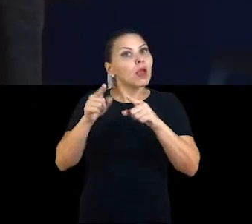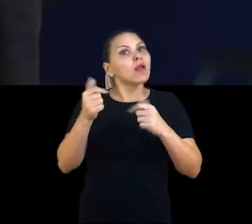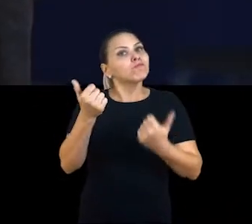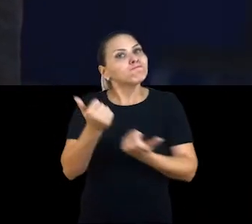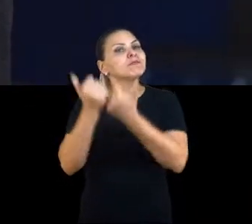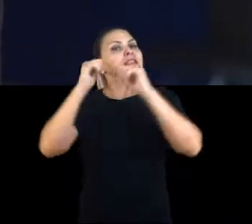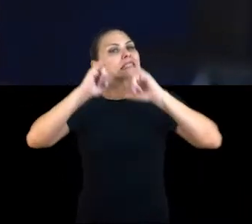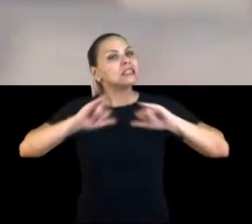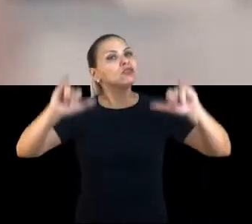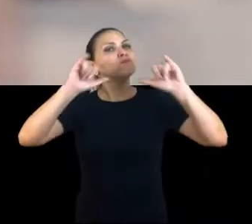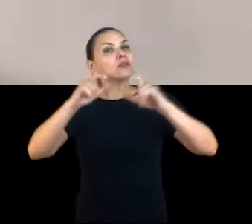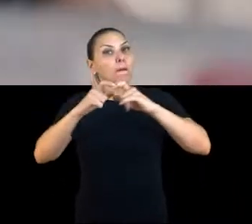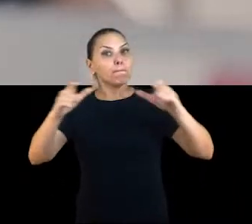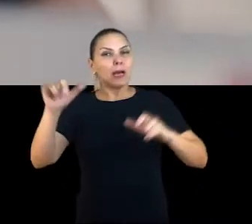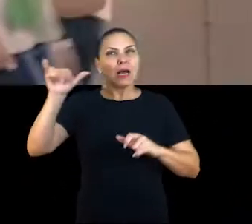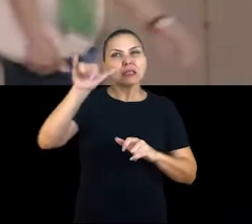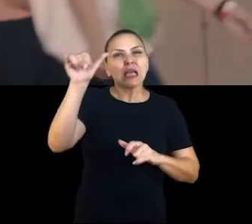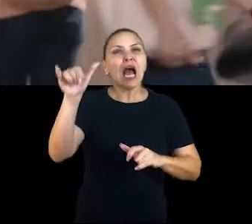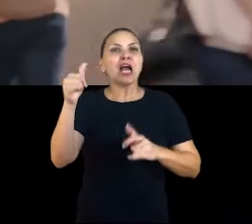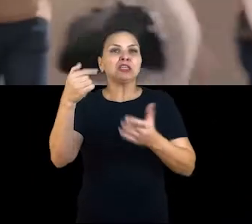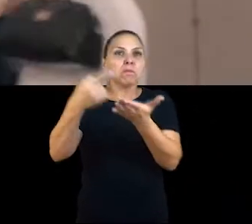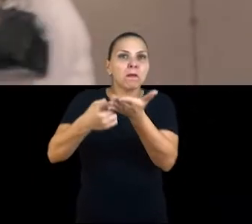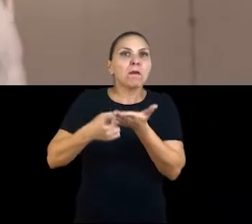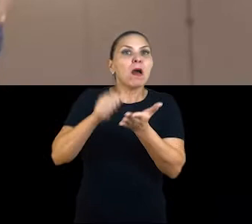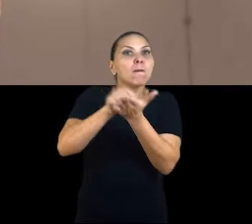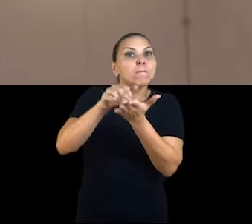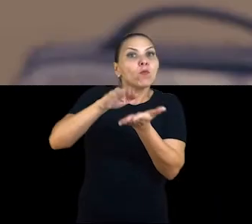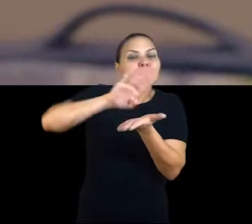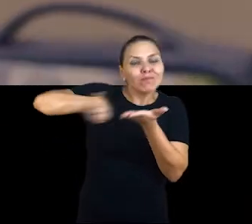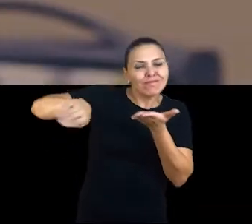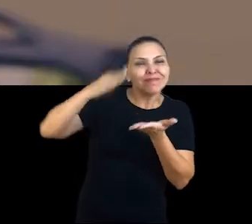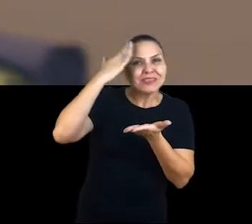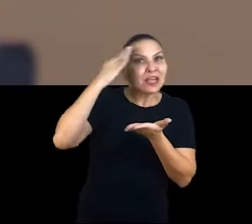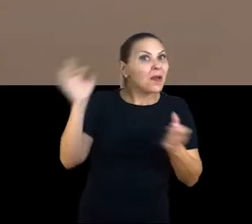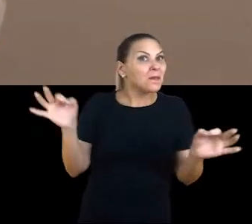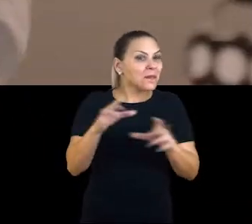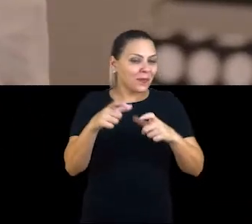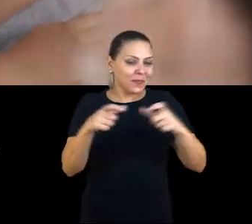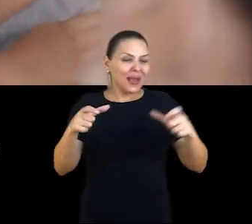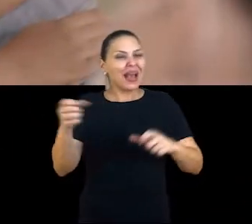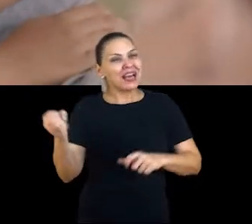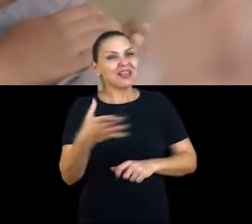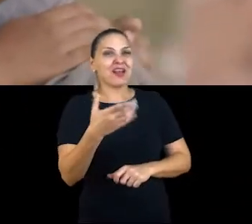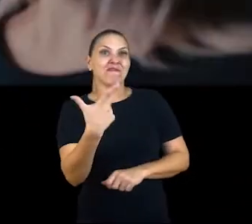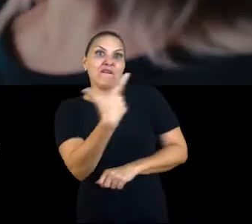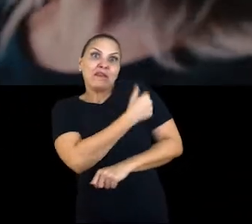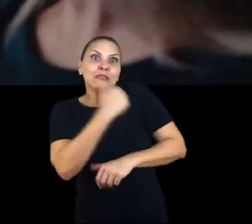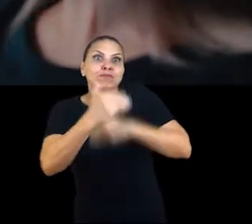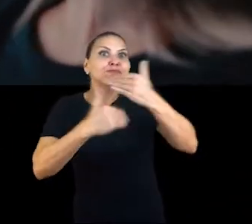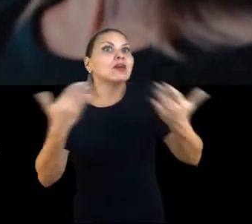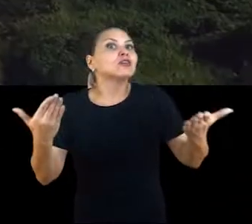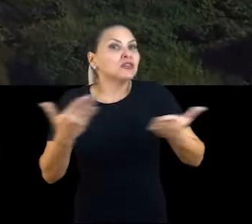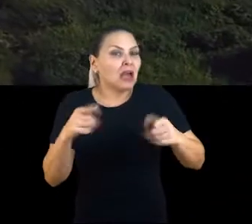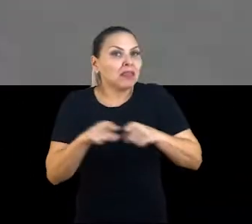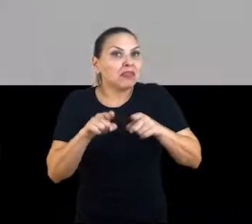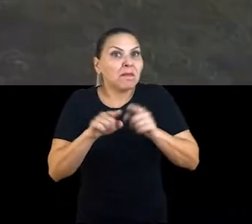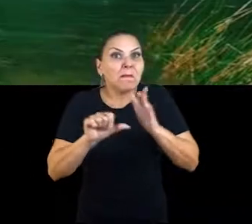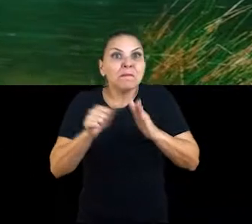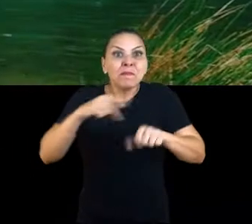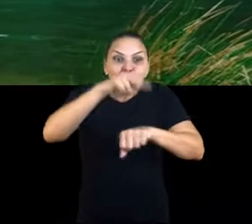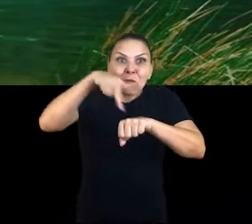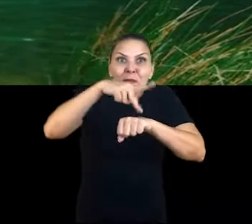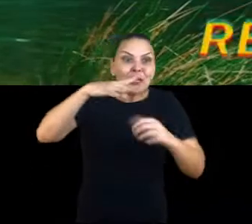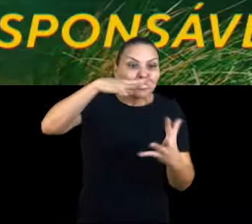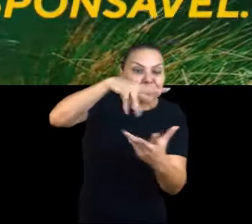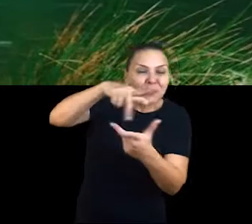divulgação da remarcação de passagens e eventos sem multa. Prontinho, remarcado. Nossa vacinação está avançada e fomos um